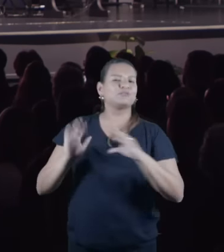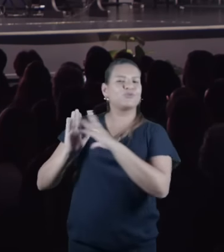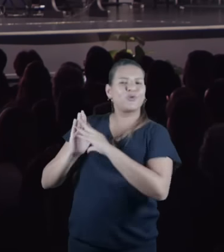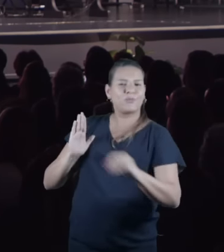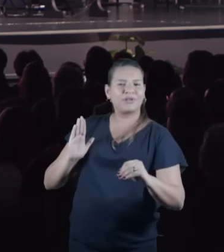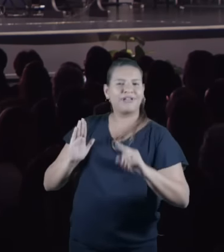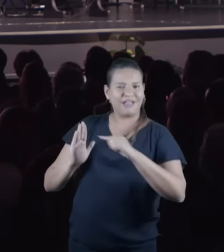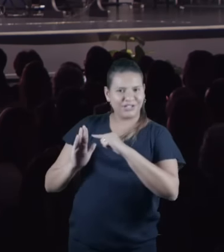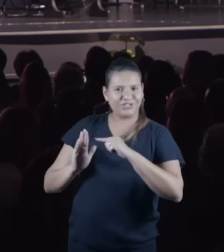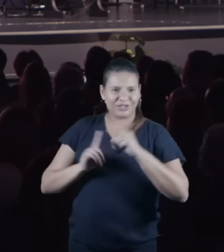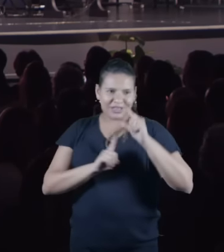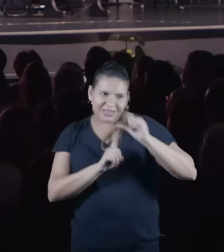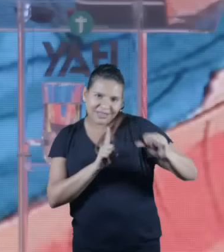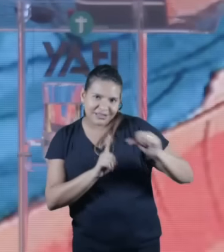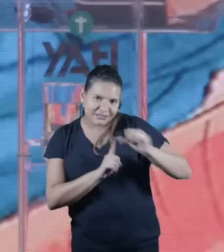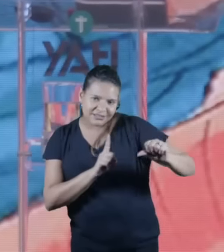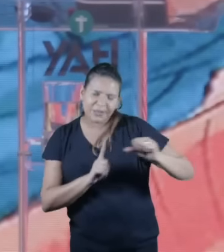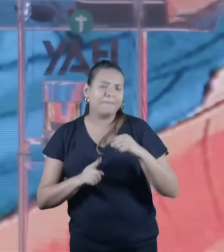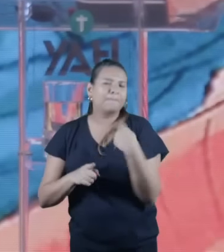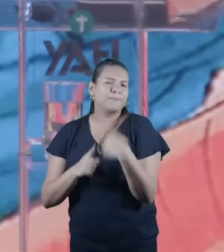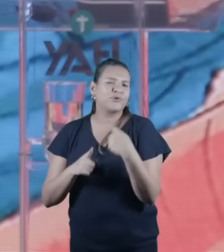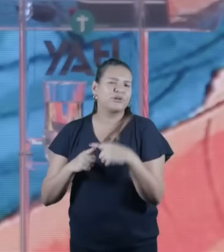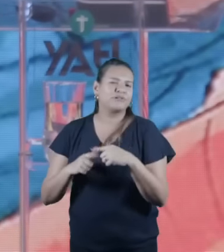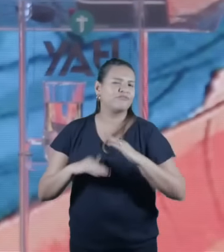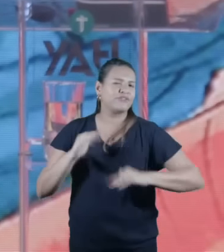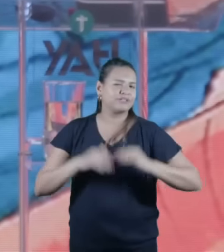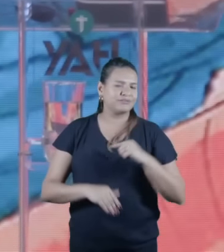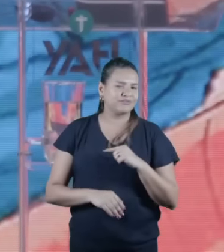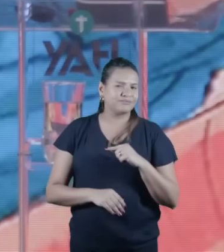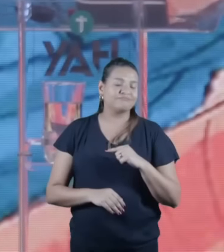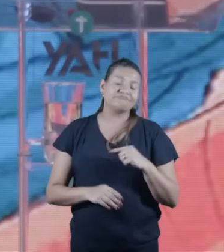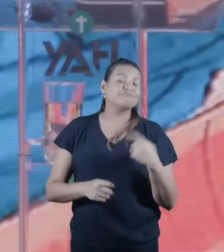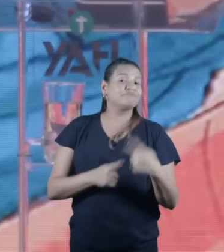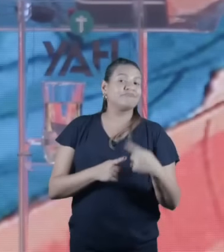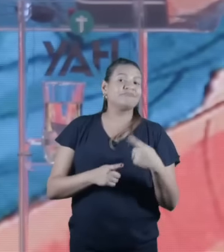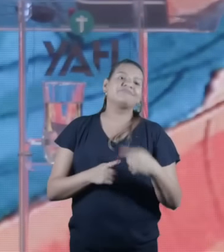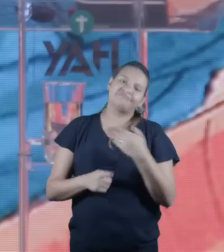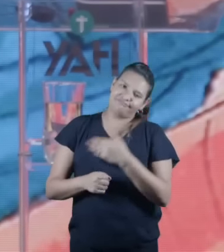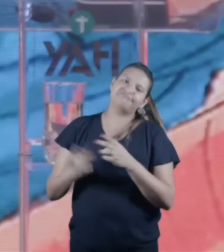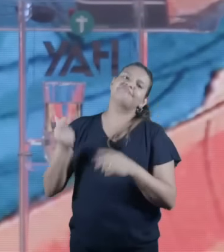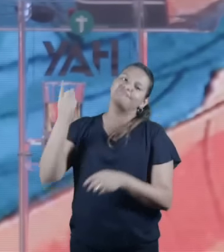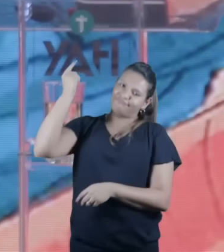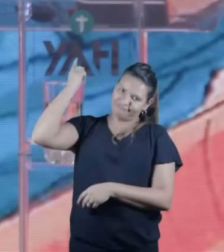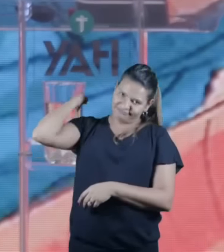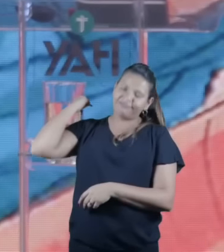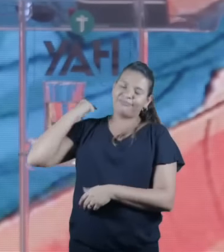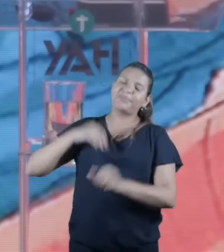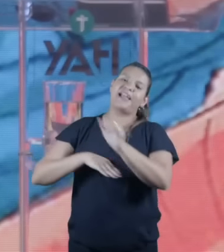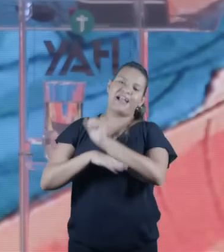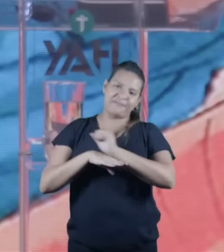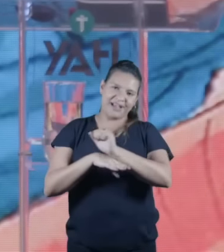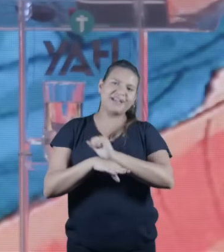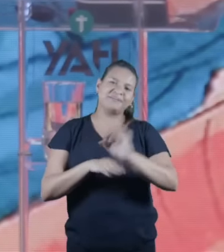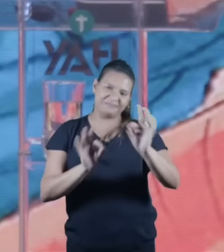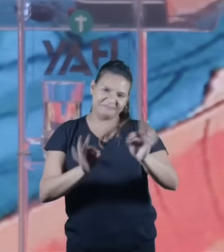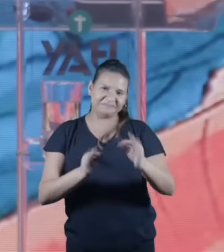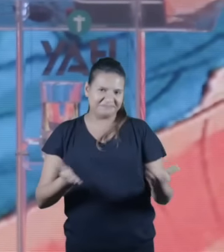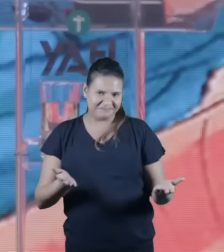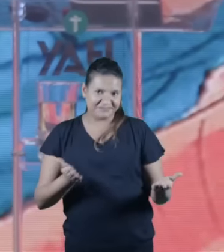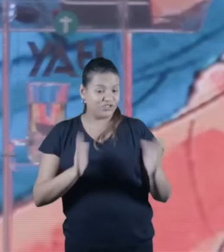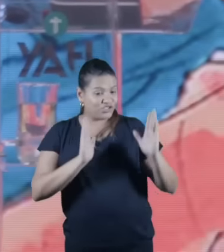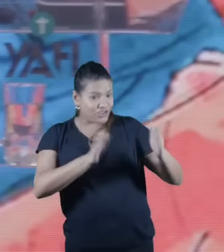Vamos lá, vamos tentar de novo. Graças a quem? Muito bem, pessoal. Sei que vocês sabem essa resposta. Só a timidez. Vamos falar alto.